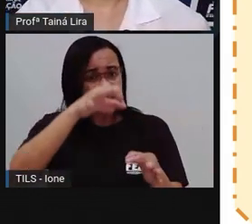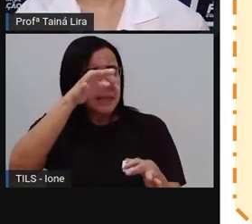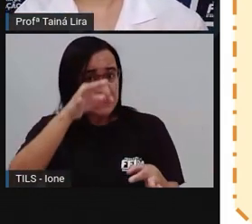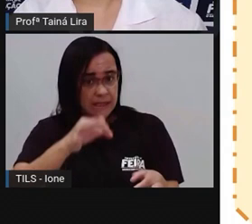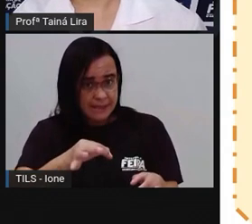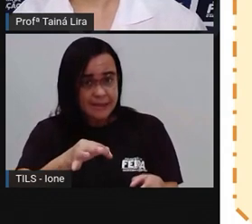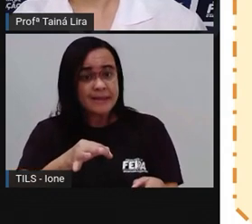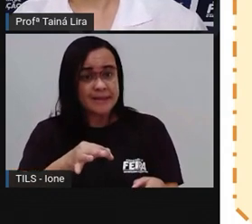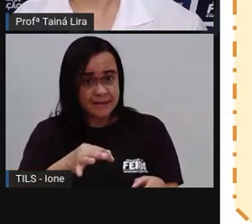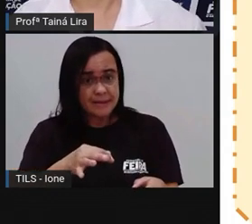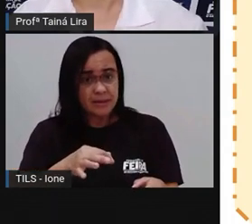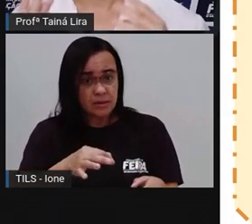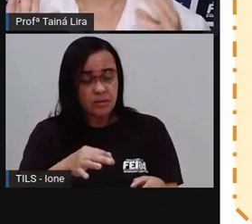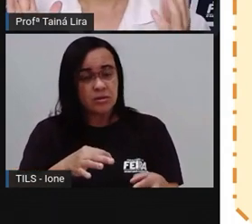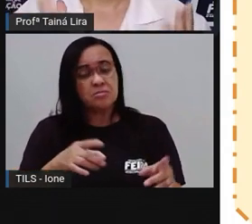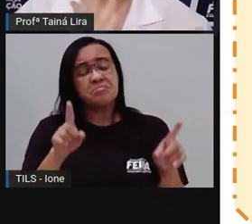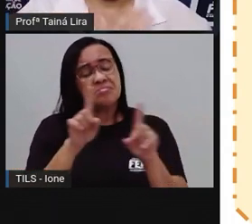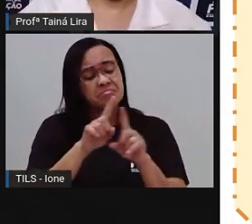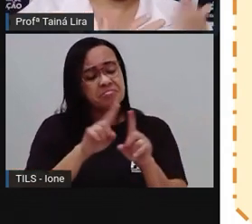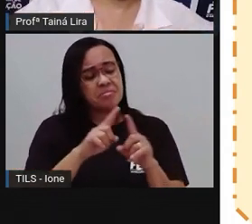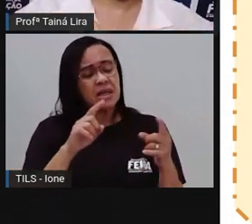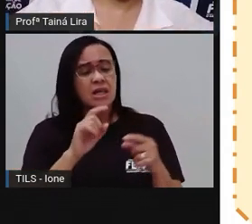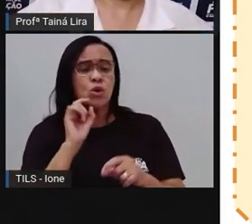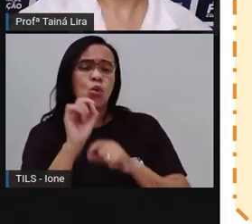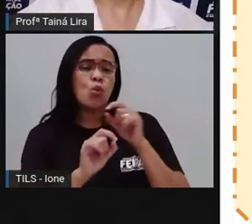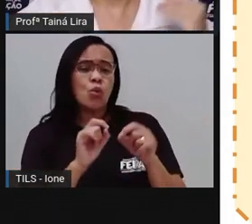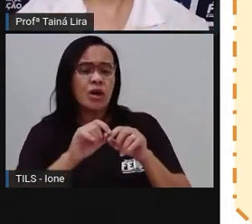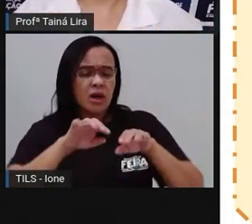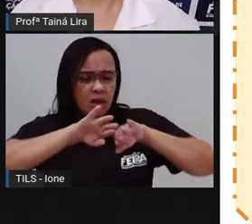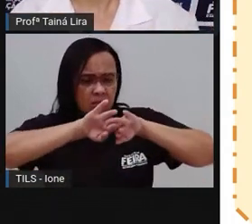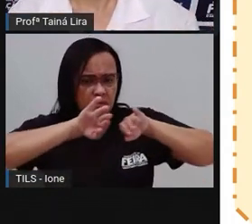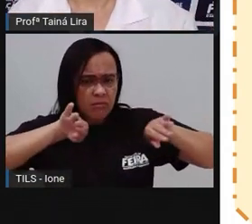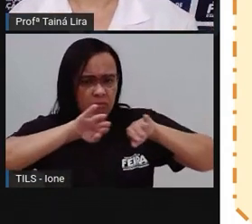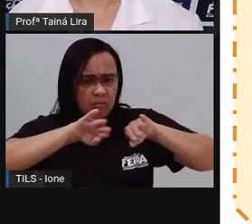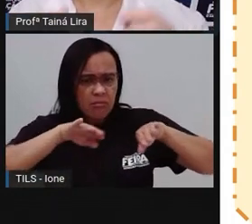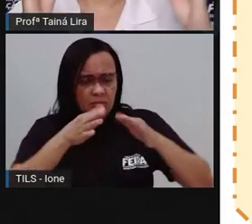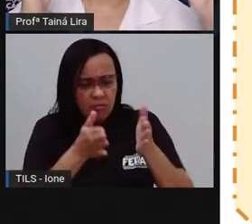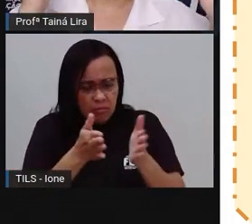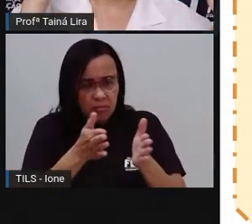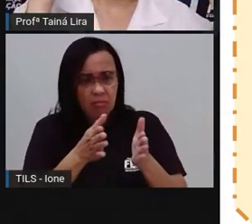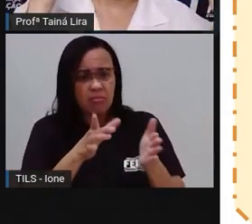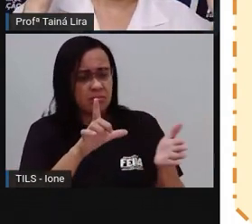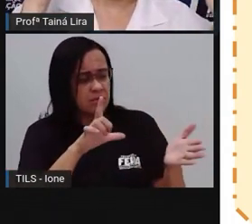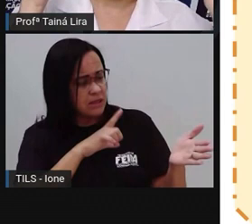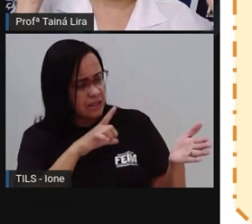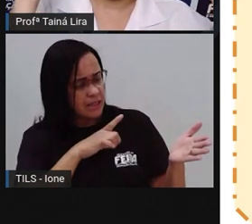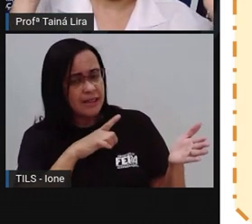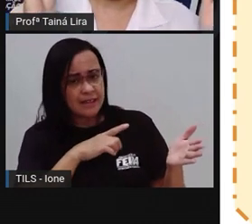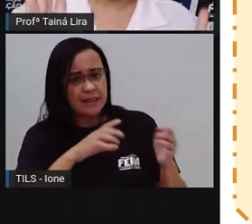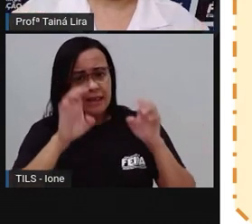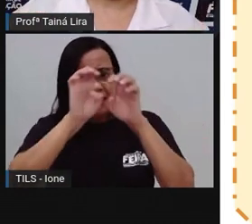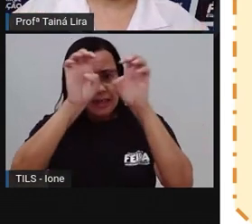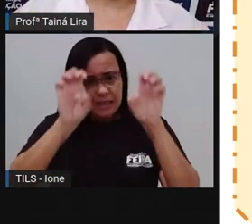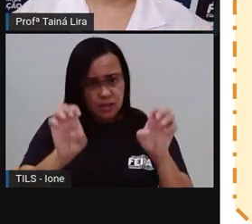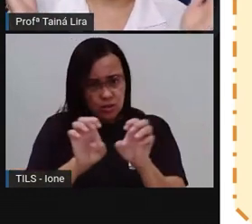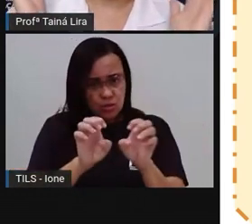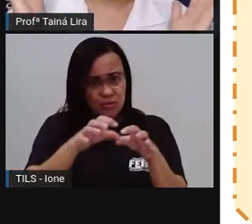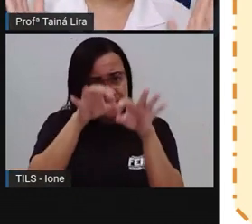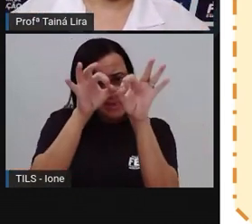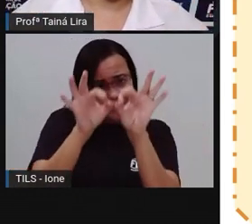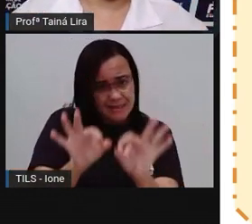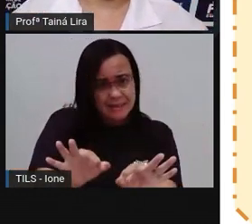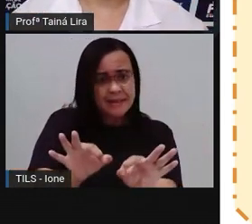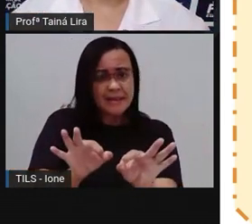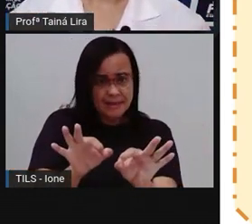olhei se eu afastei da margem, eu olhei se eu botei a estrutura certinho ali, né?